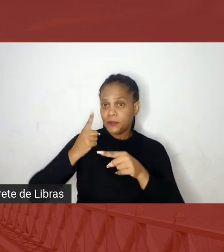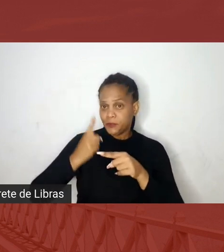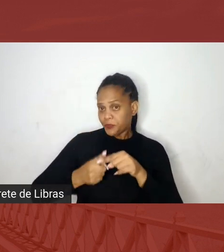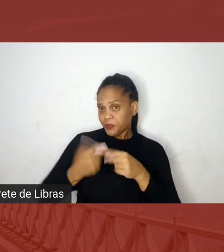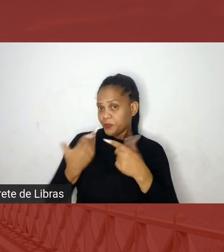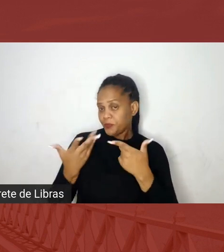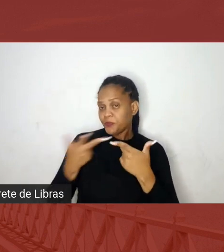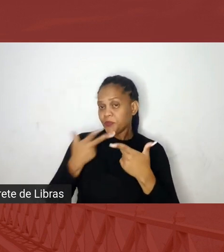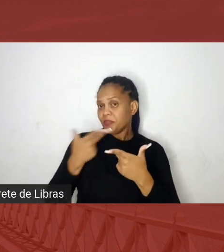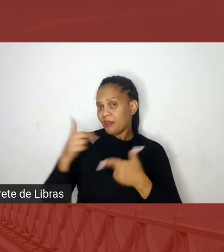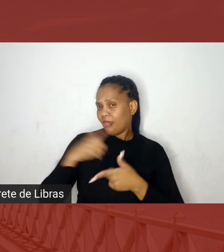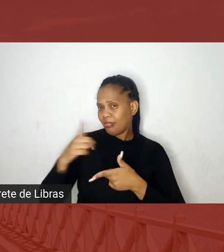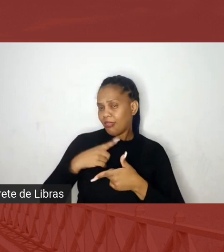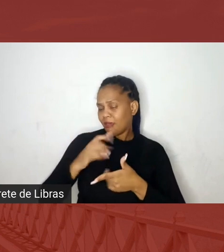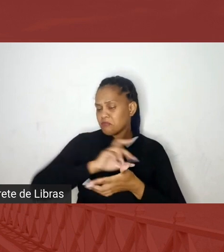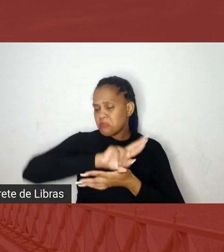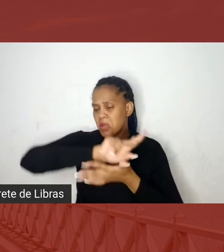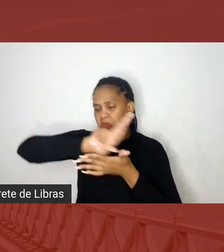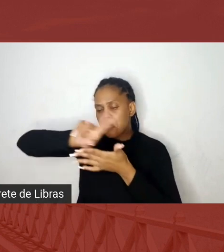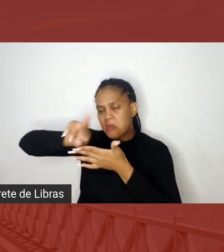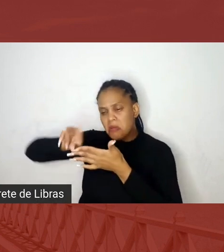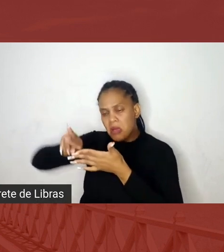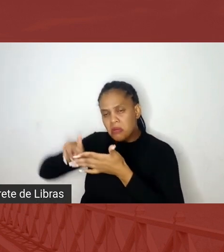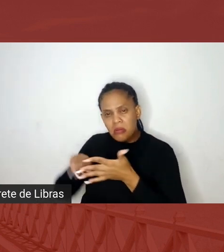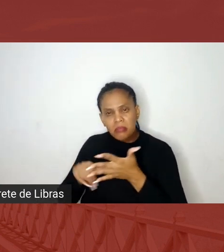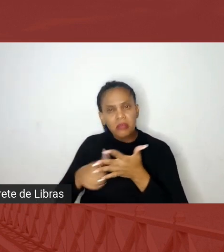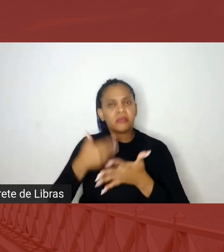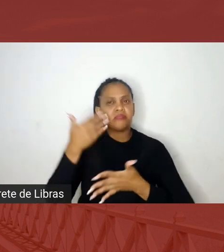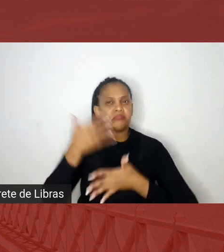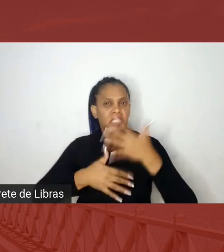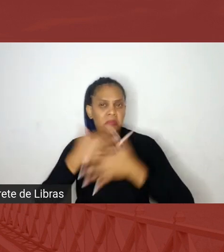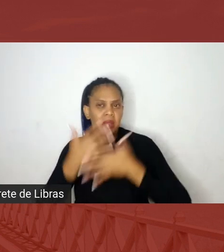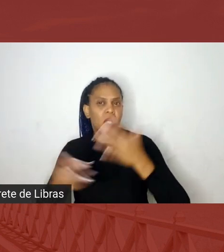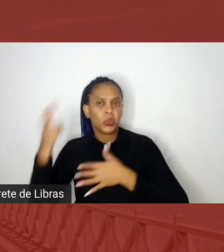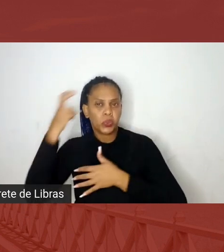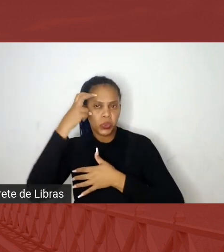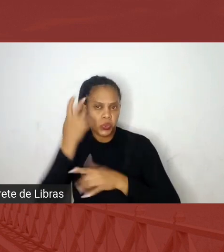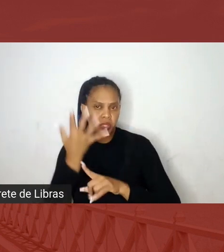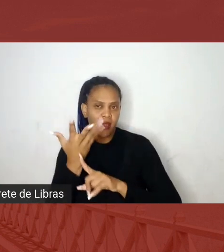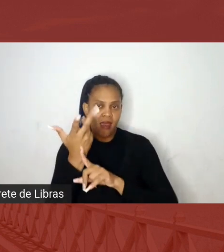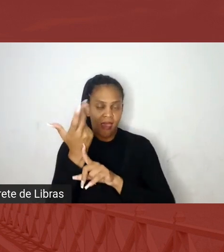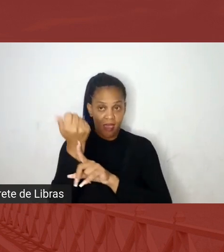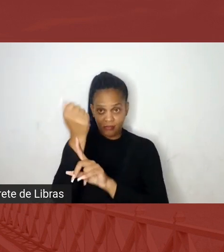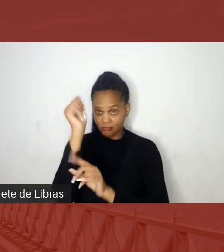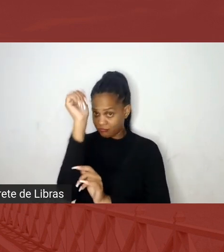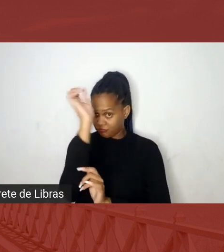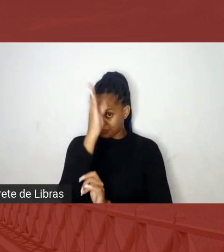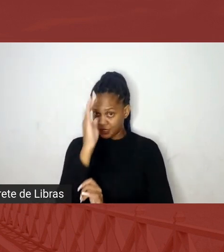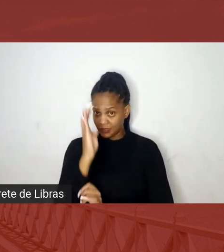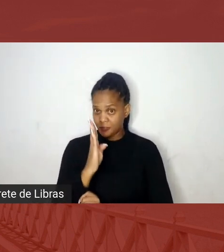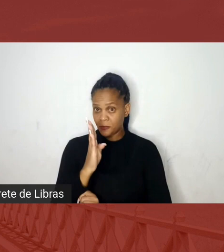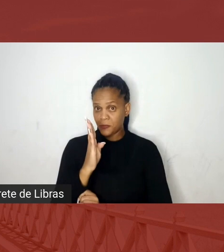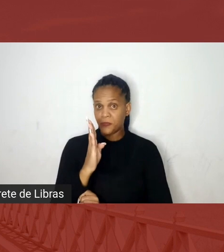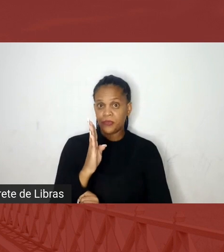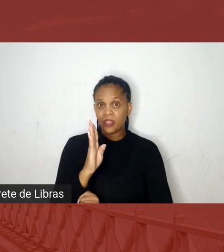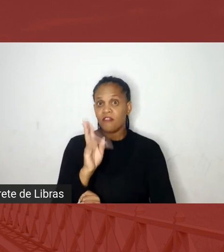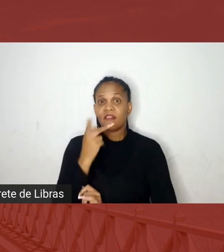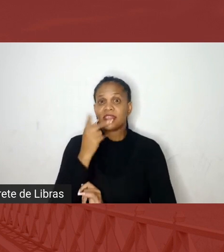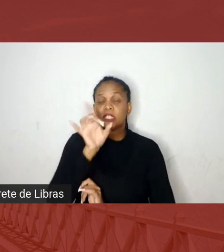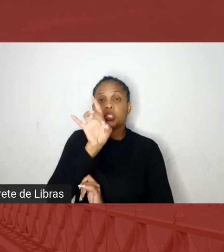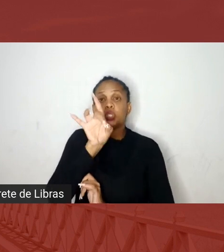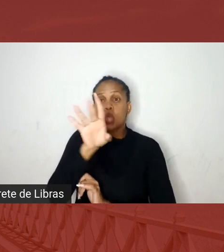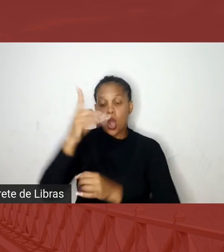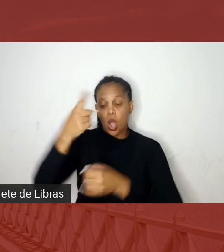várias violações da cultura e da arte, no Brasil, não vou falar de, de, de, só cidade de Goiás, não, mas existe